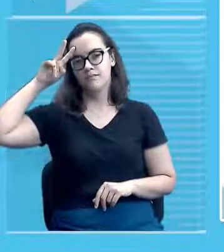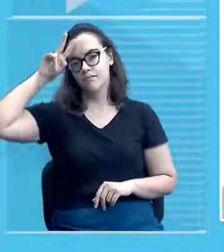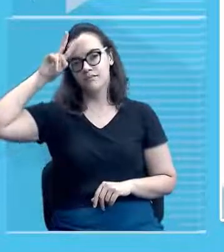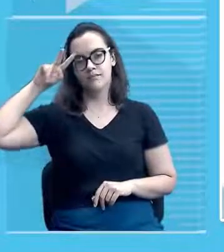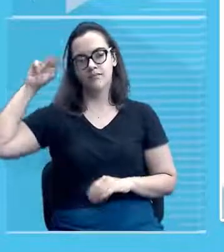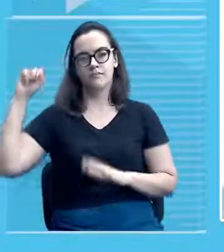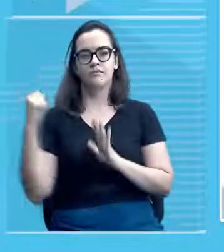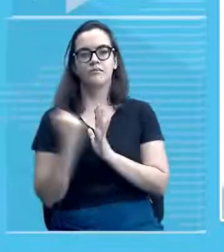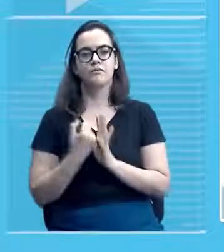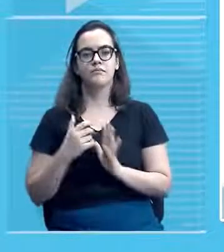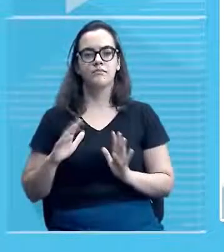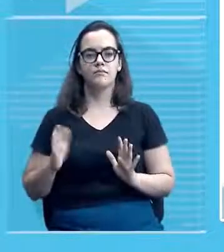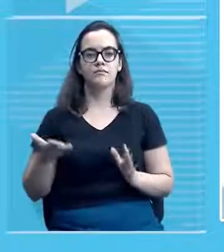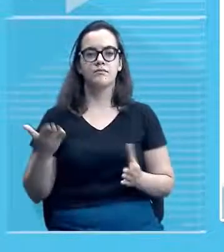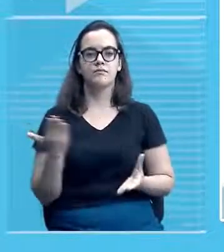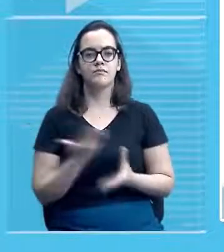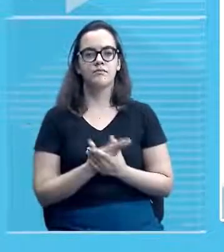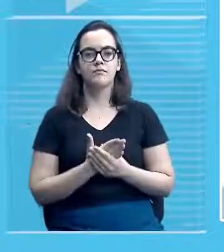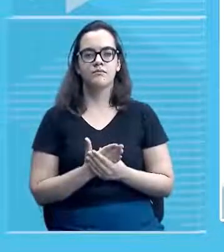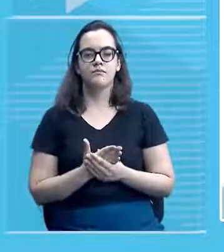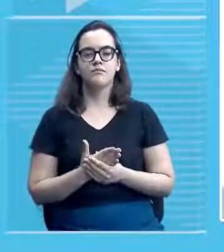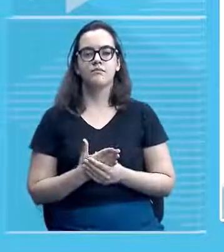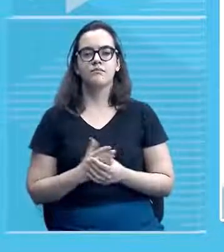sítios históricos protegidos